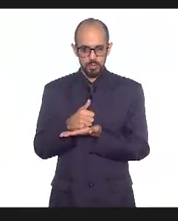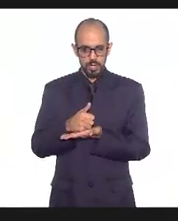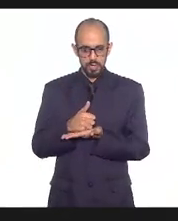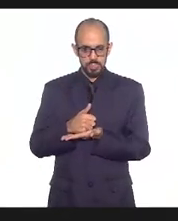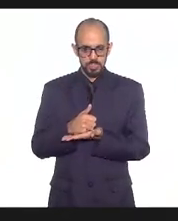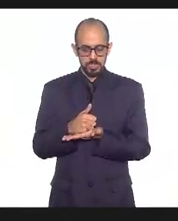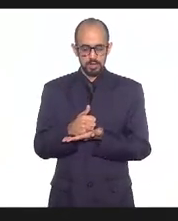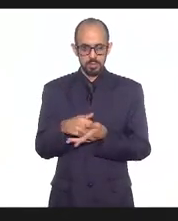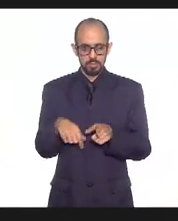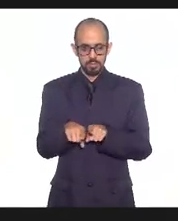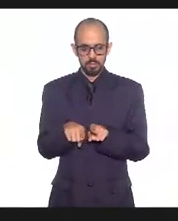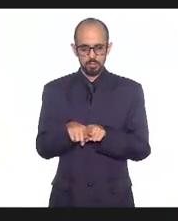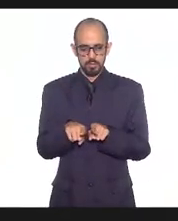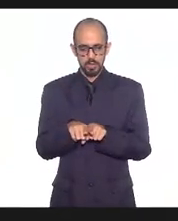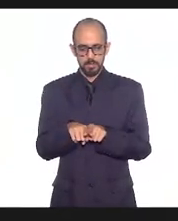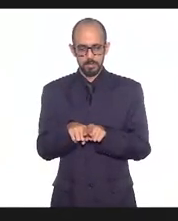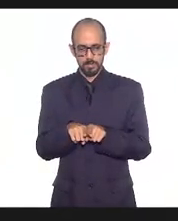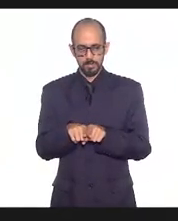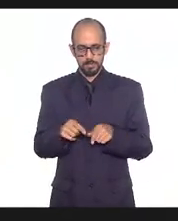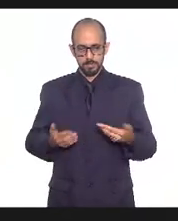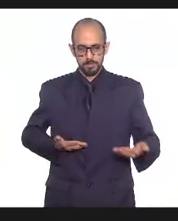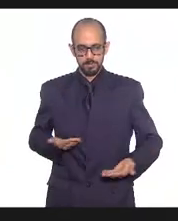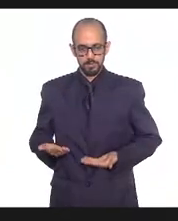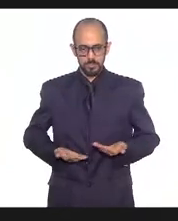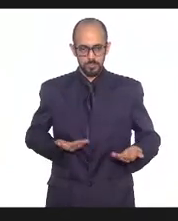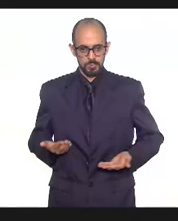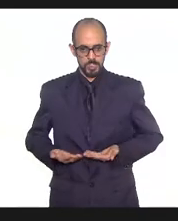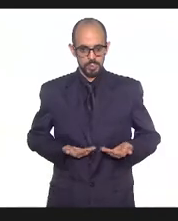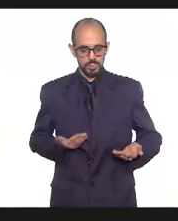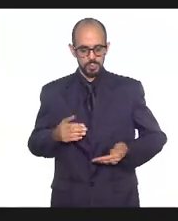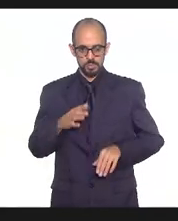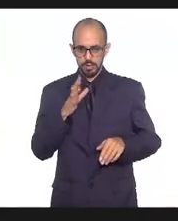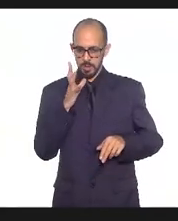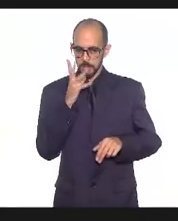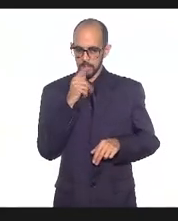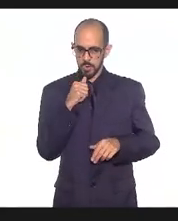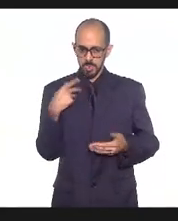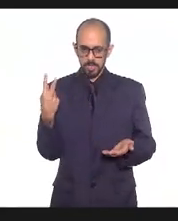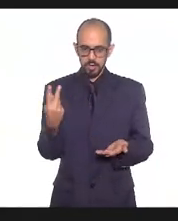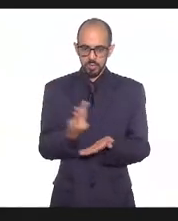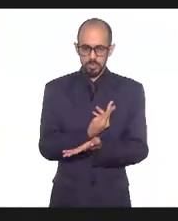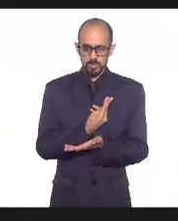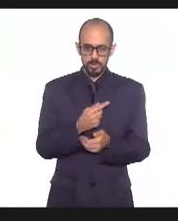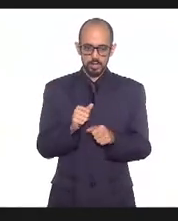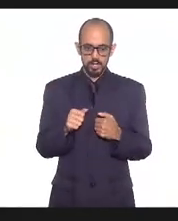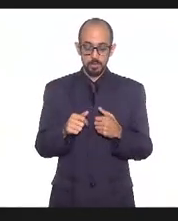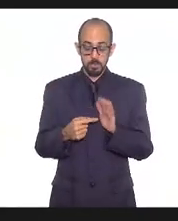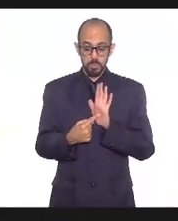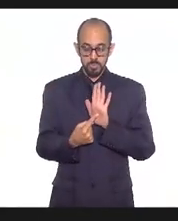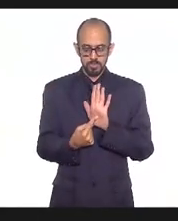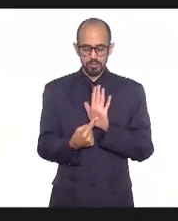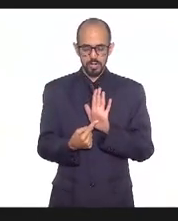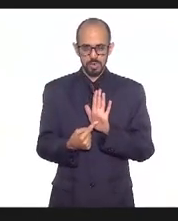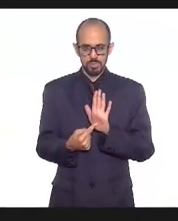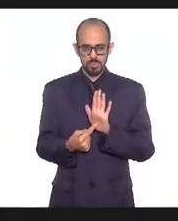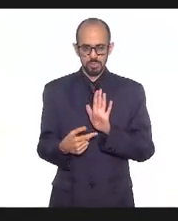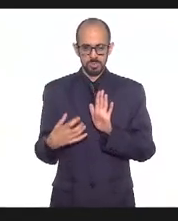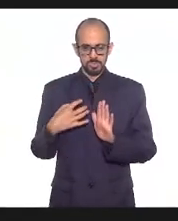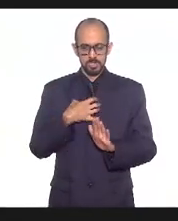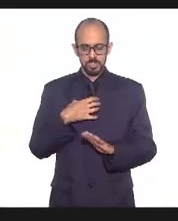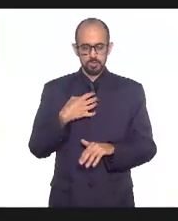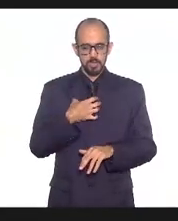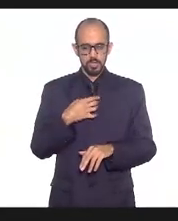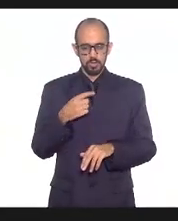os empregados domésticos demoraram a aparecer aquele consenso que a gente tinha que